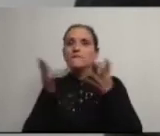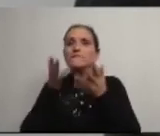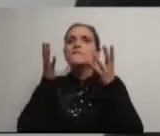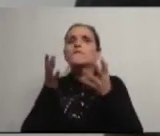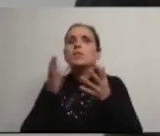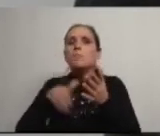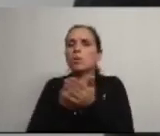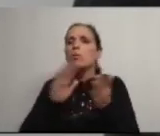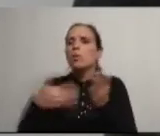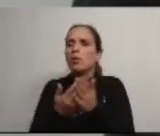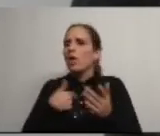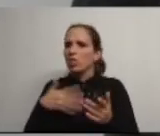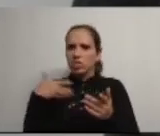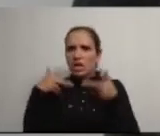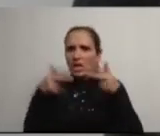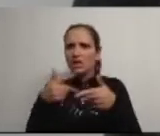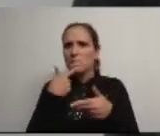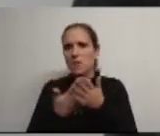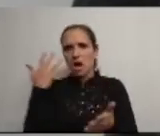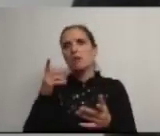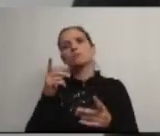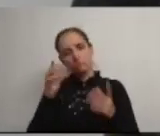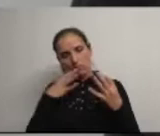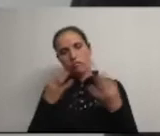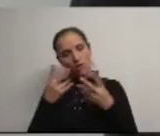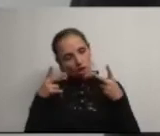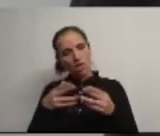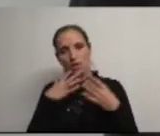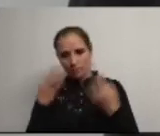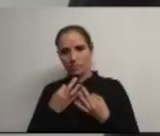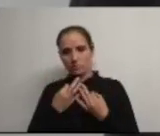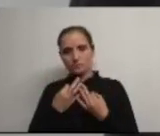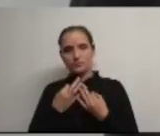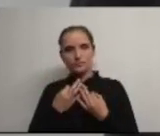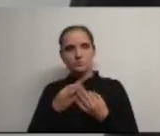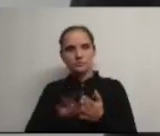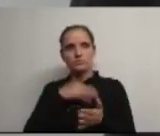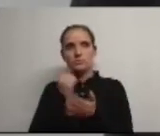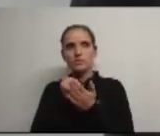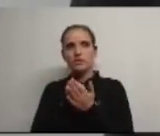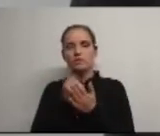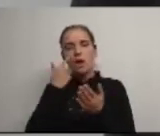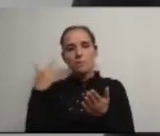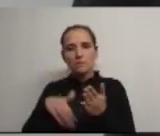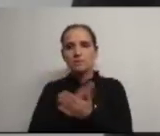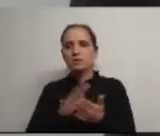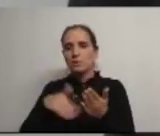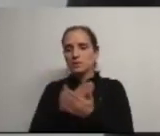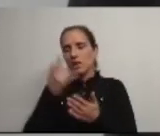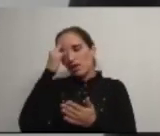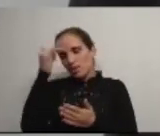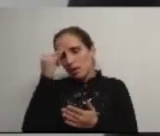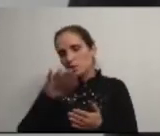propor mais do que de criticar mas também a criticar quando for o caso disso e sempre apresentando ideias ou